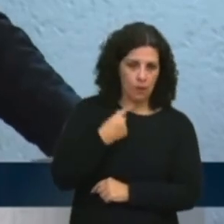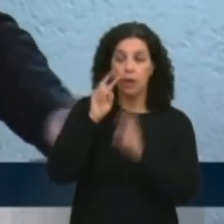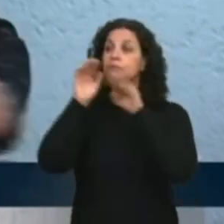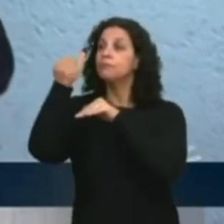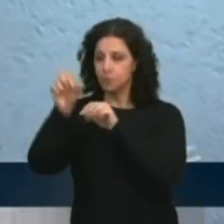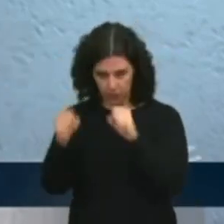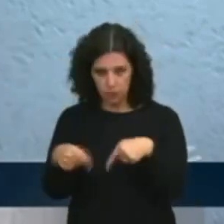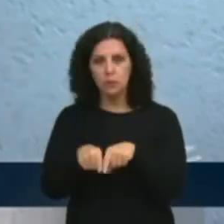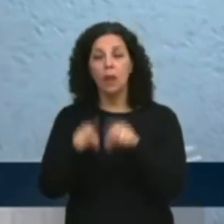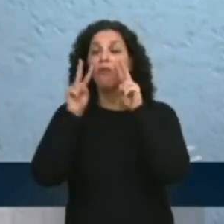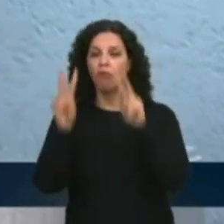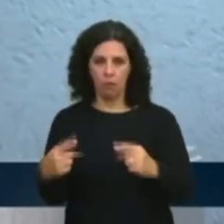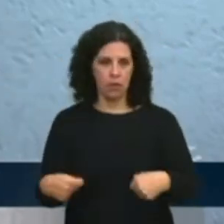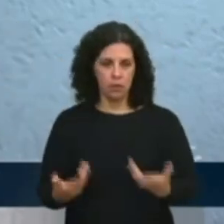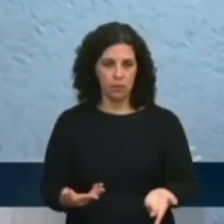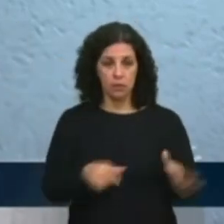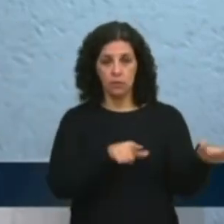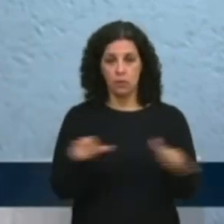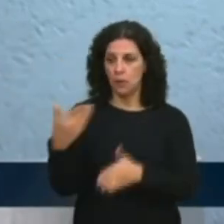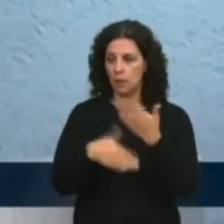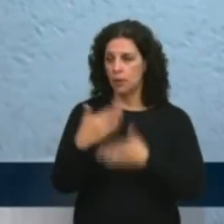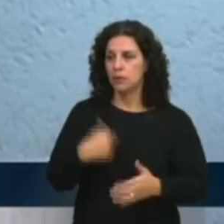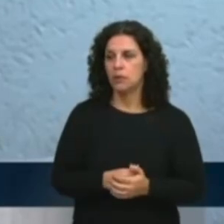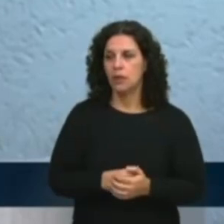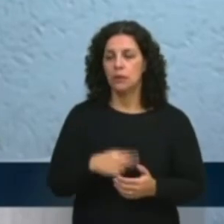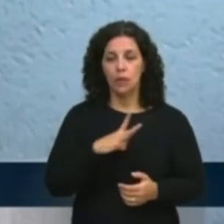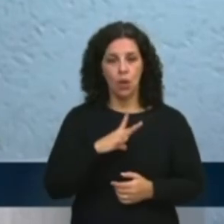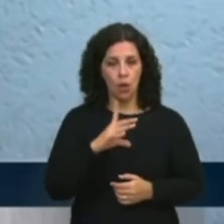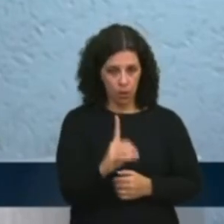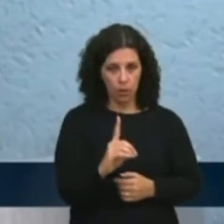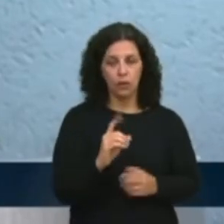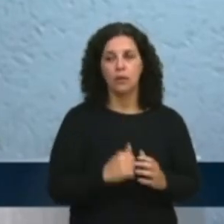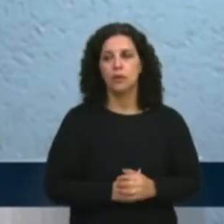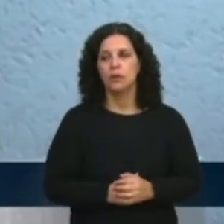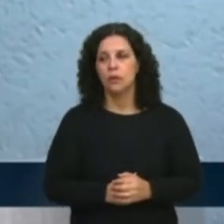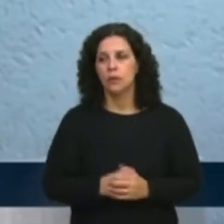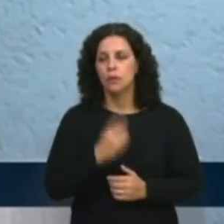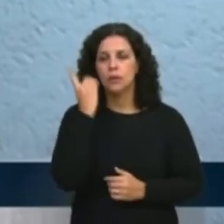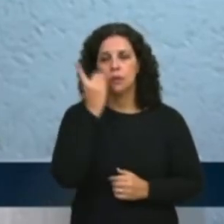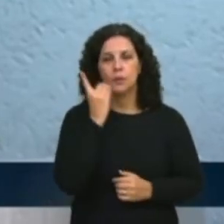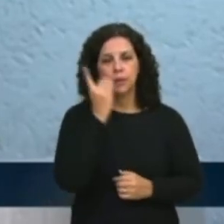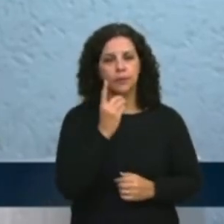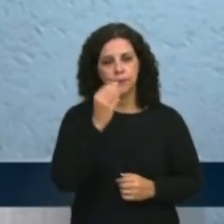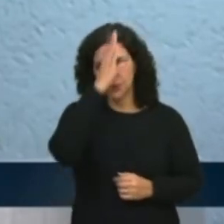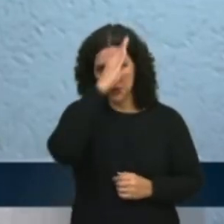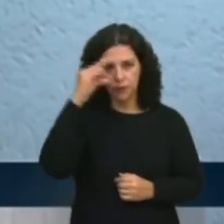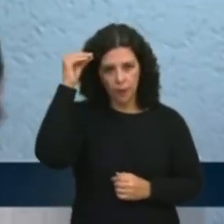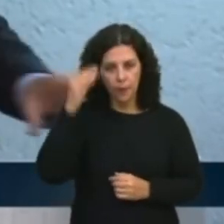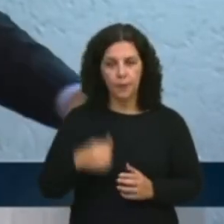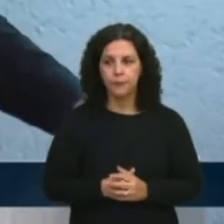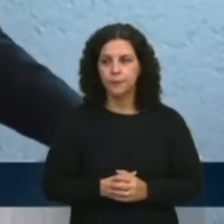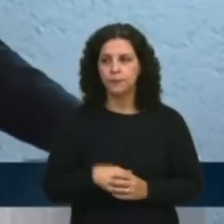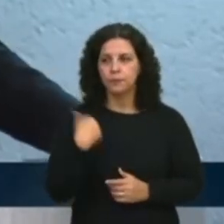Ao mesmo tempo, na semana passada, sob a coordenação do deputado Fábio Oliveira,